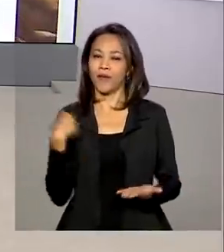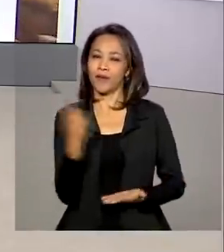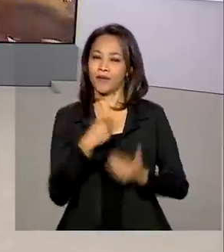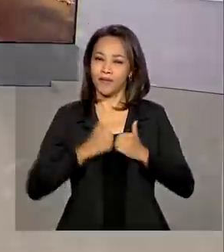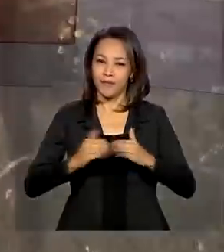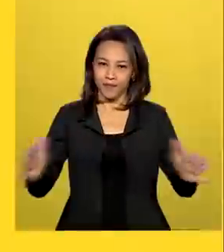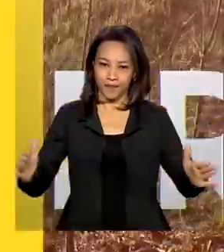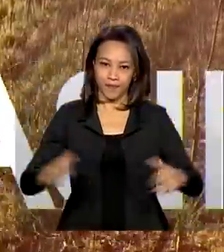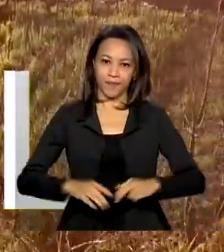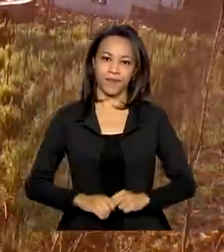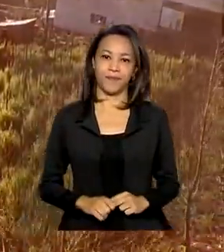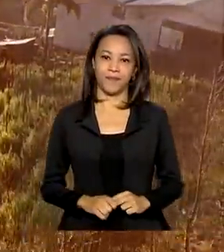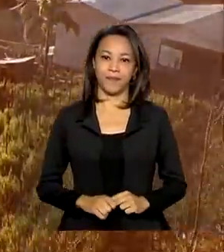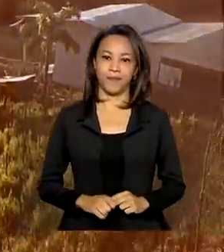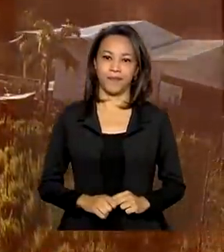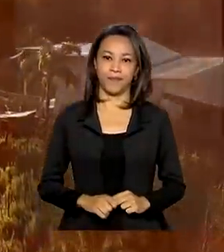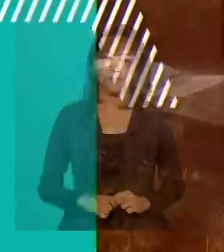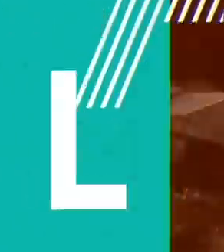agora.